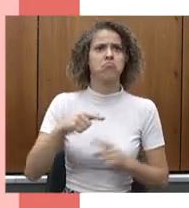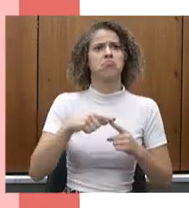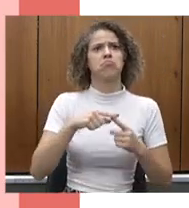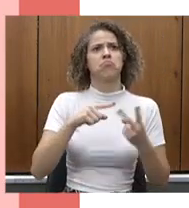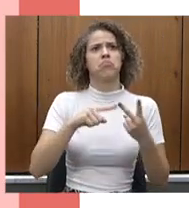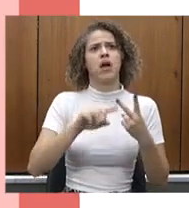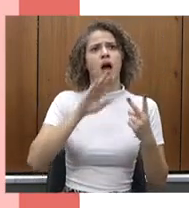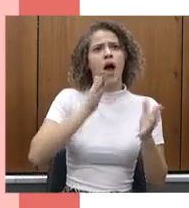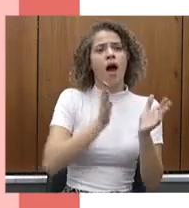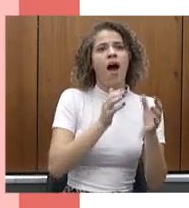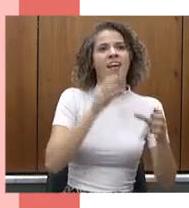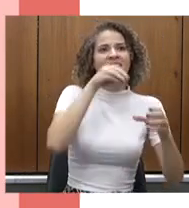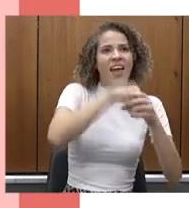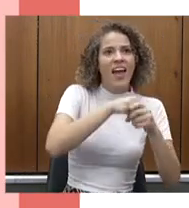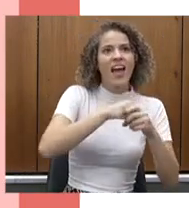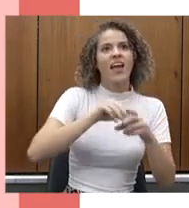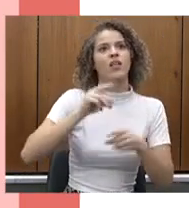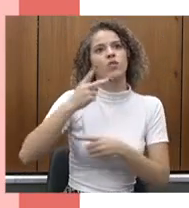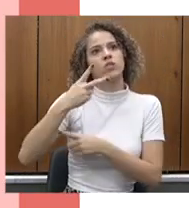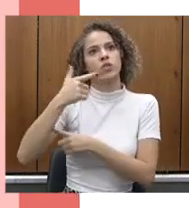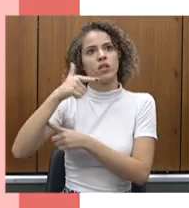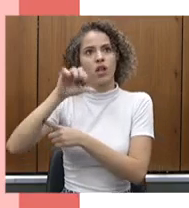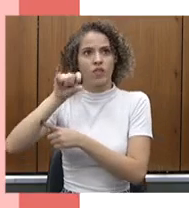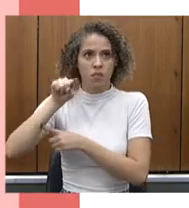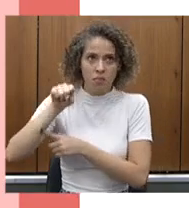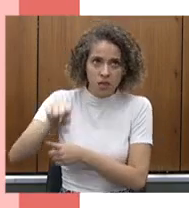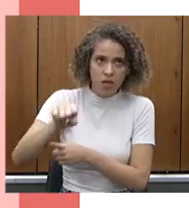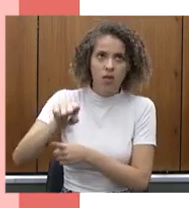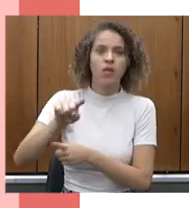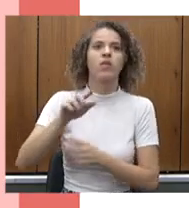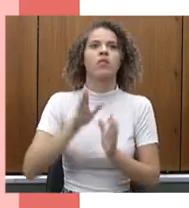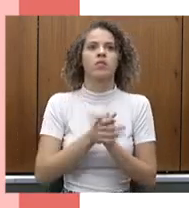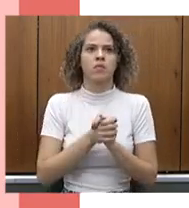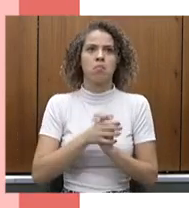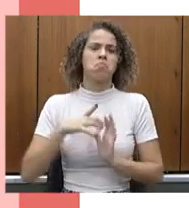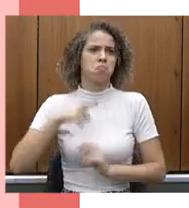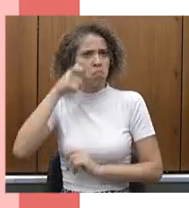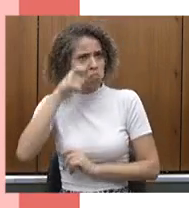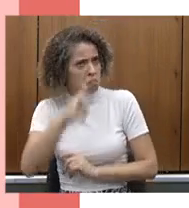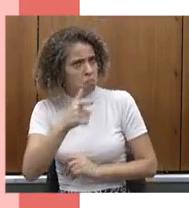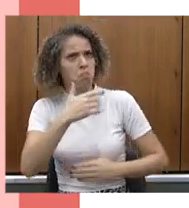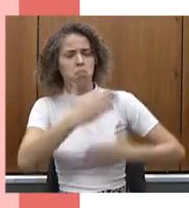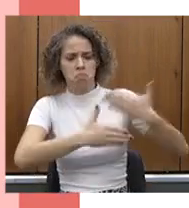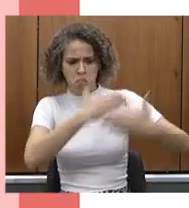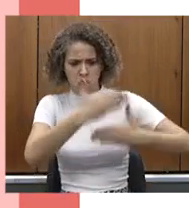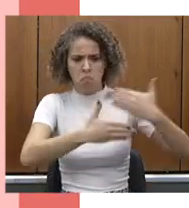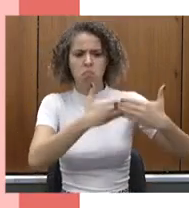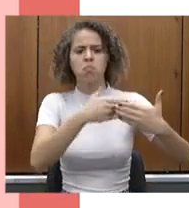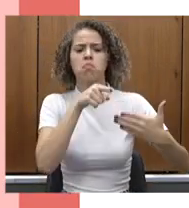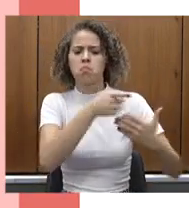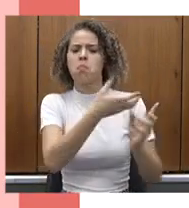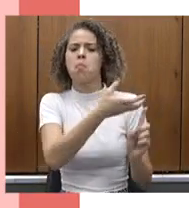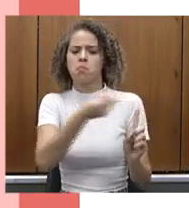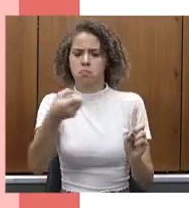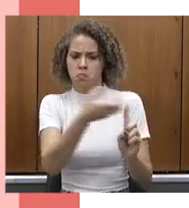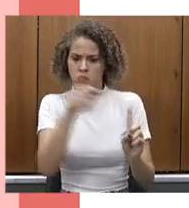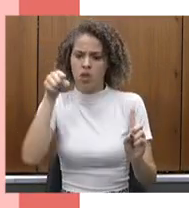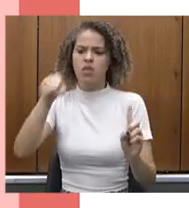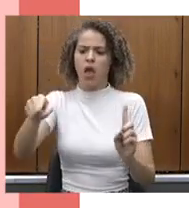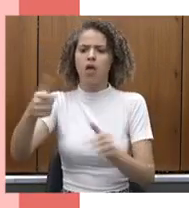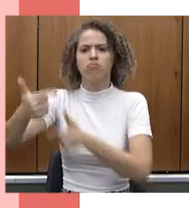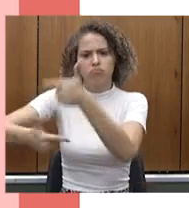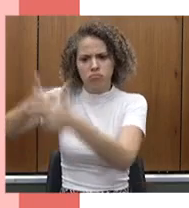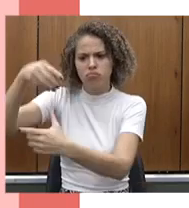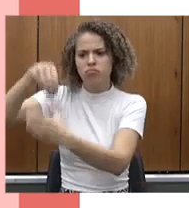259 milhões, manutenção das UBS, um projeto muito interessante, que os municípios recebem recurso para poder